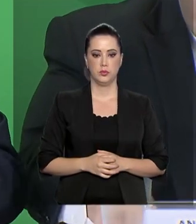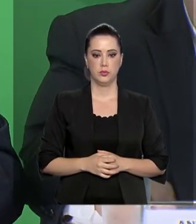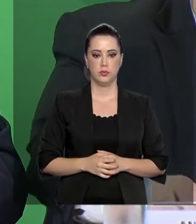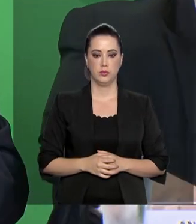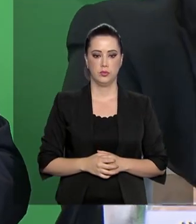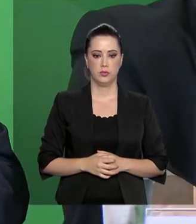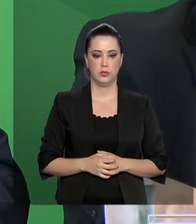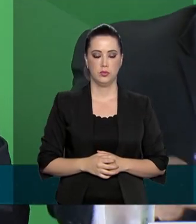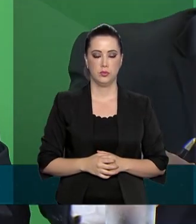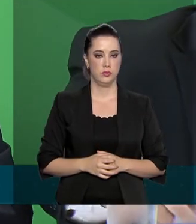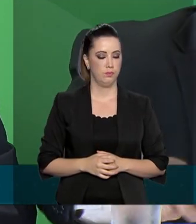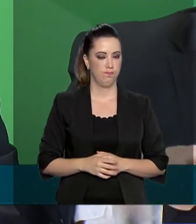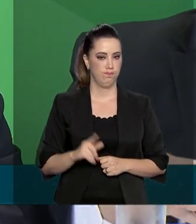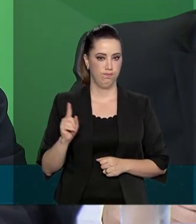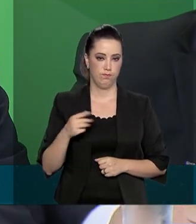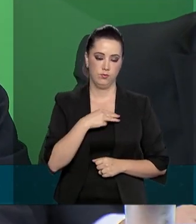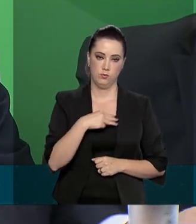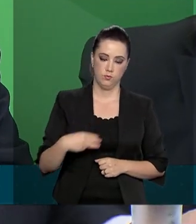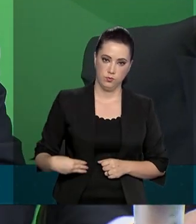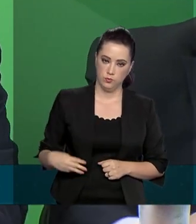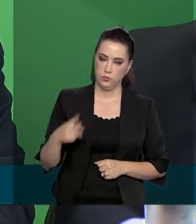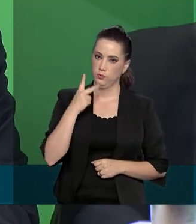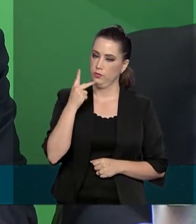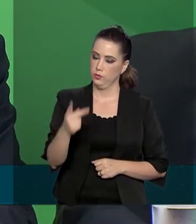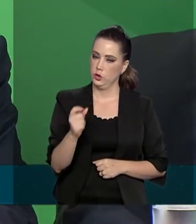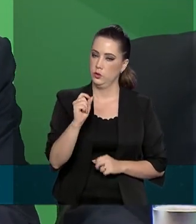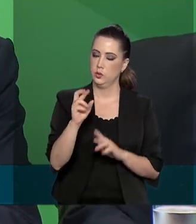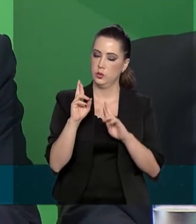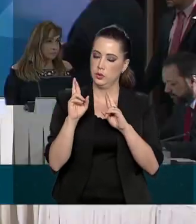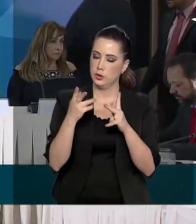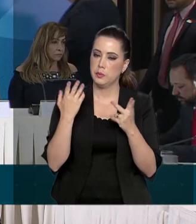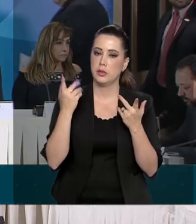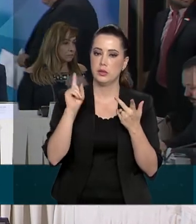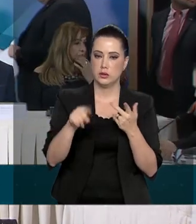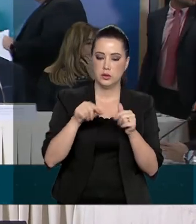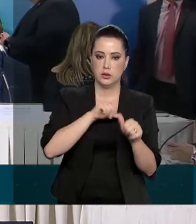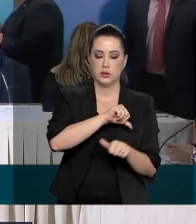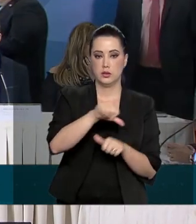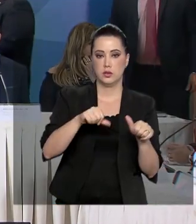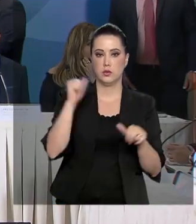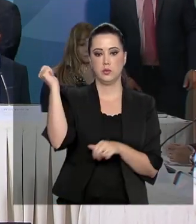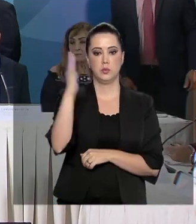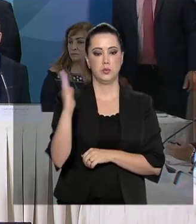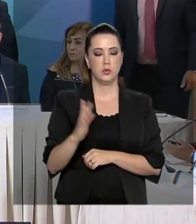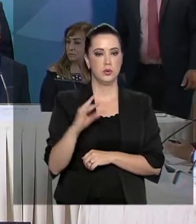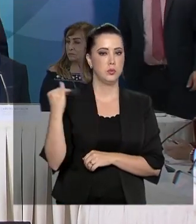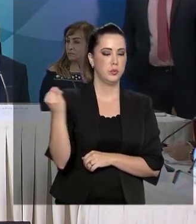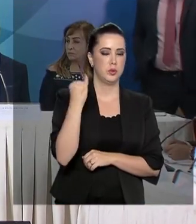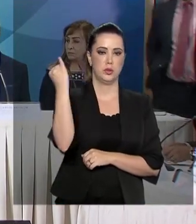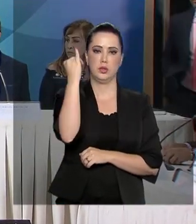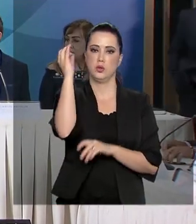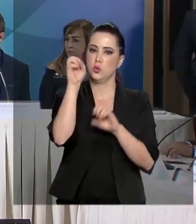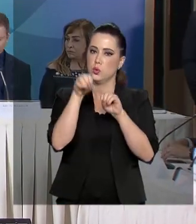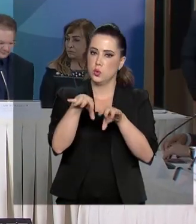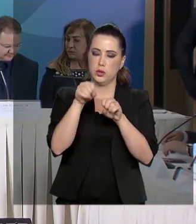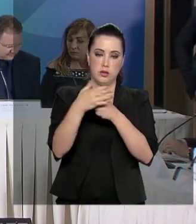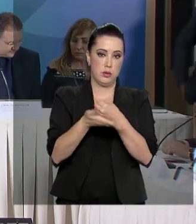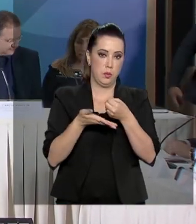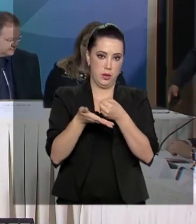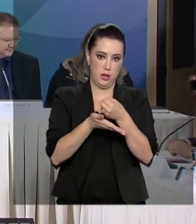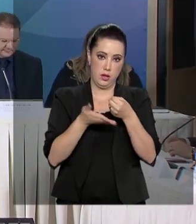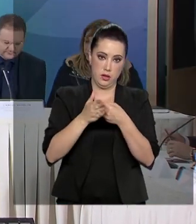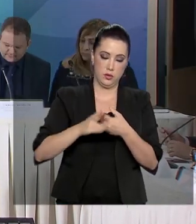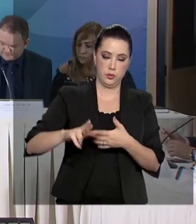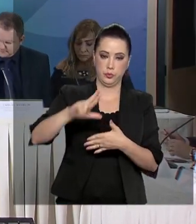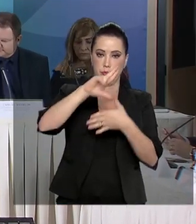O ministro Abraham Weintraub afirmou que a expectativa é tornar o Brasil referência na educação básica na